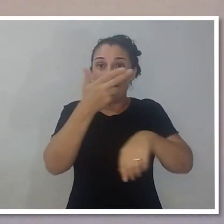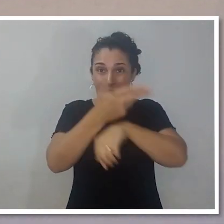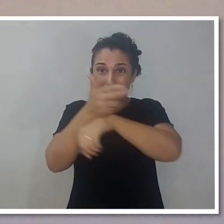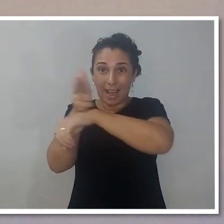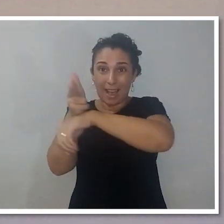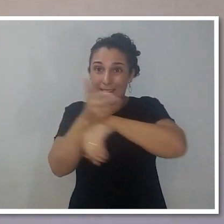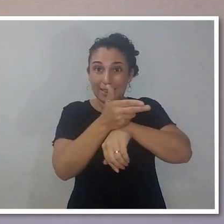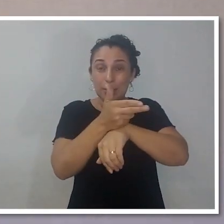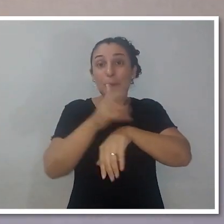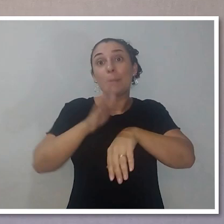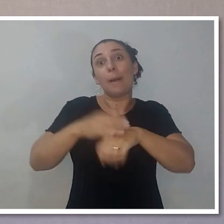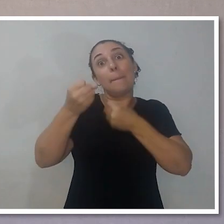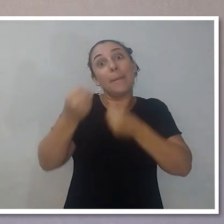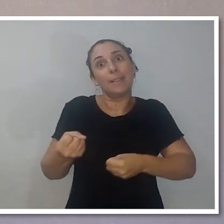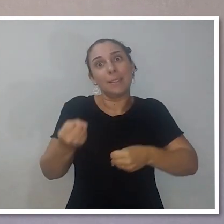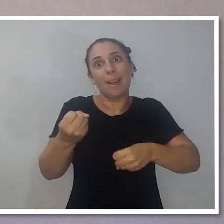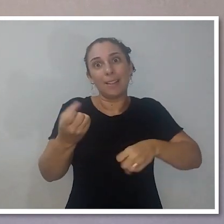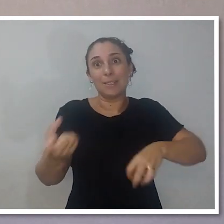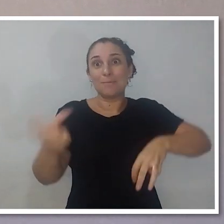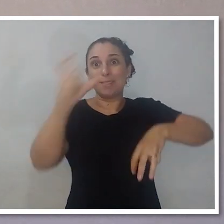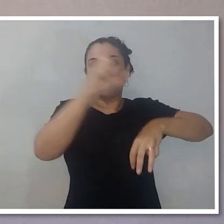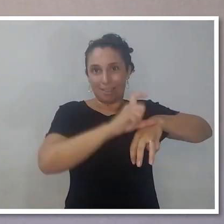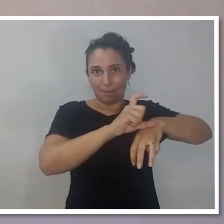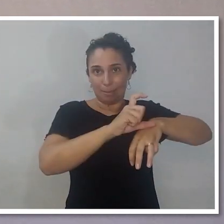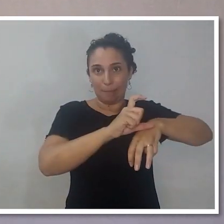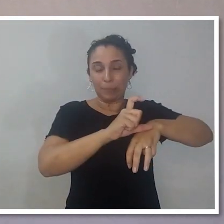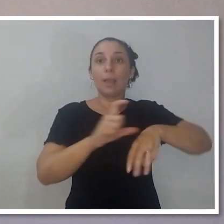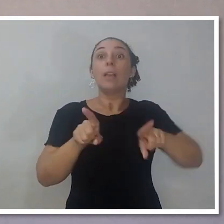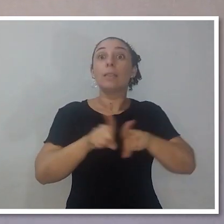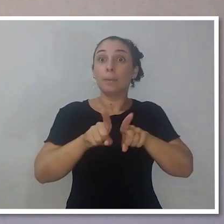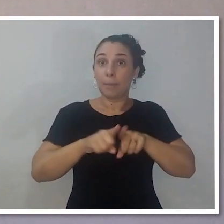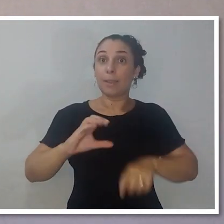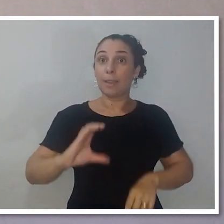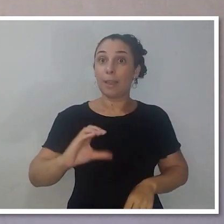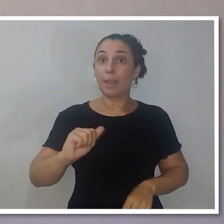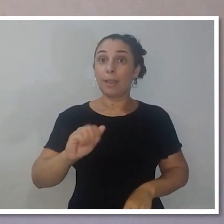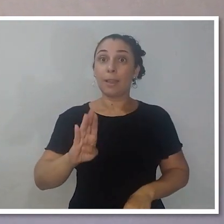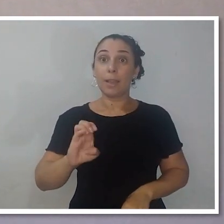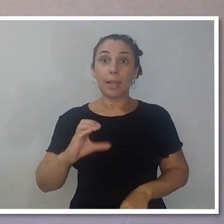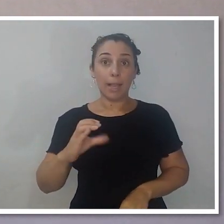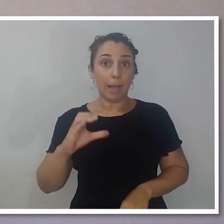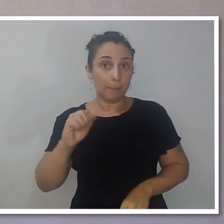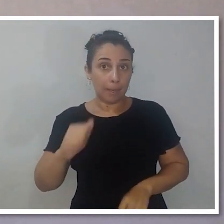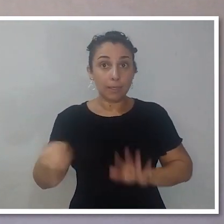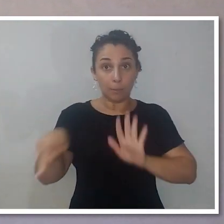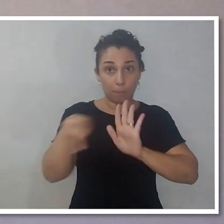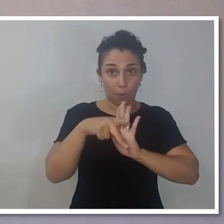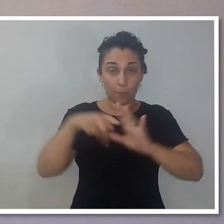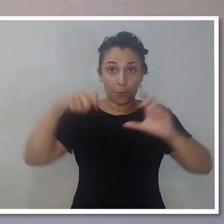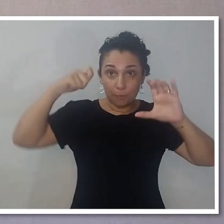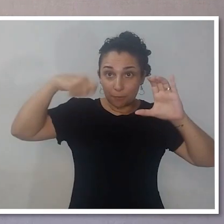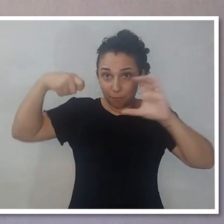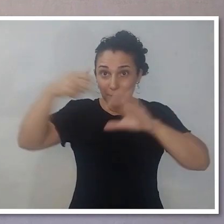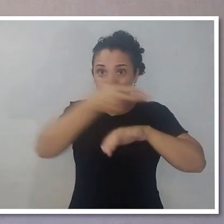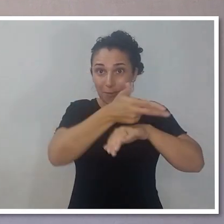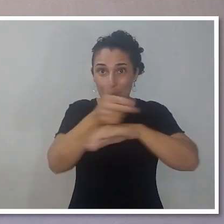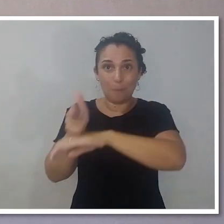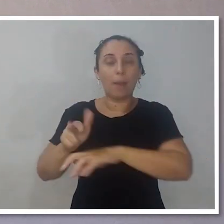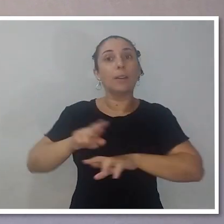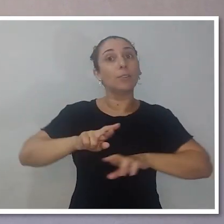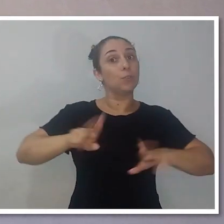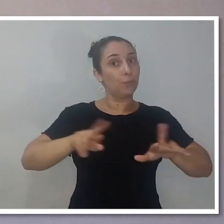sobre eles. Da mesma forma, as cabeças do tripé para filmagem também são bem diferentes, porque normalmente elas têm